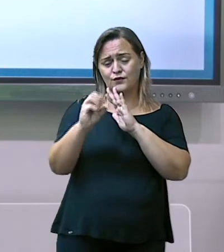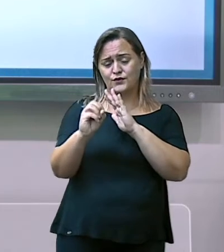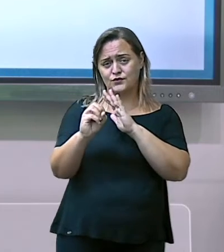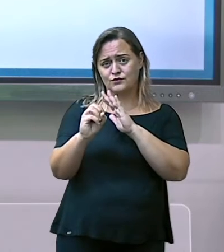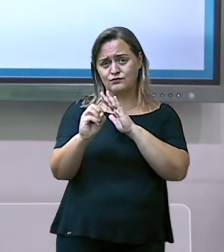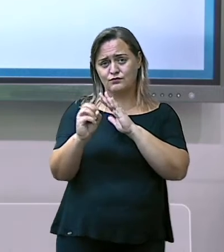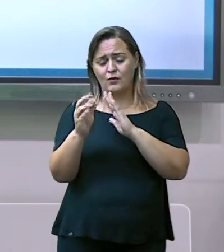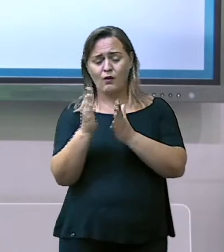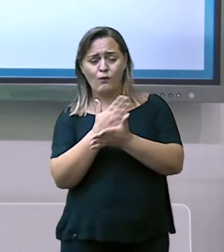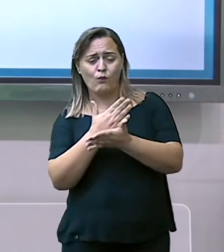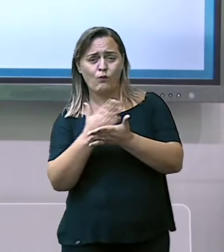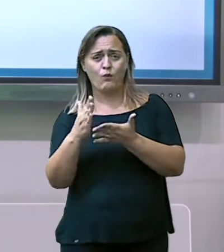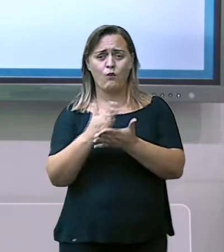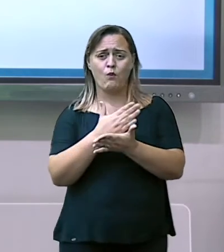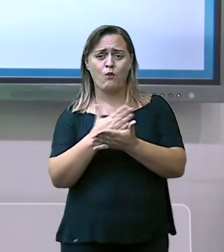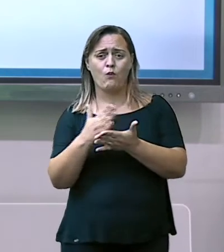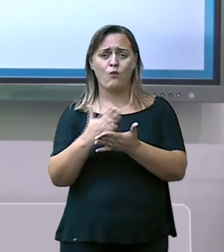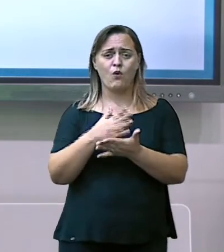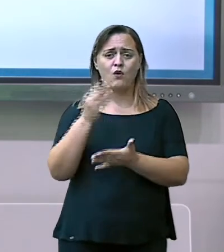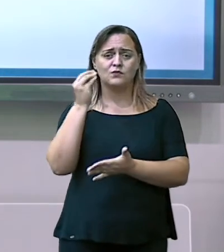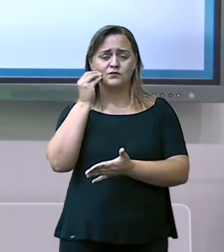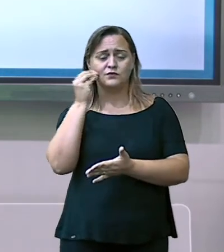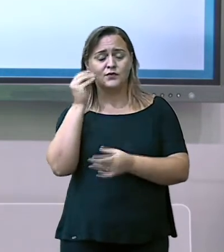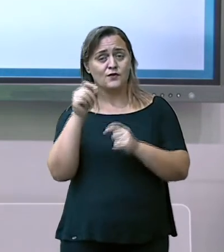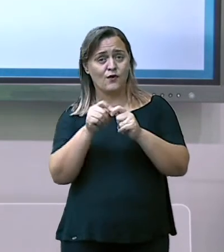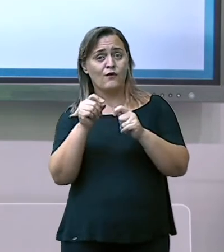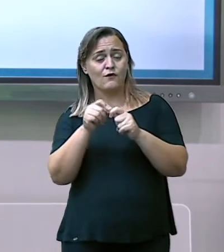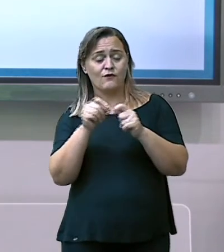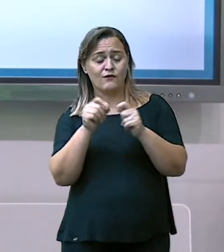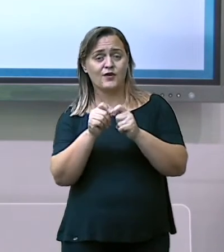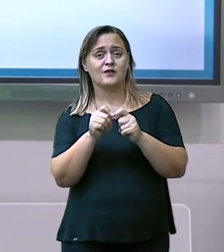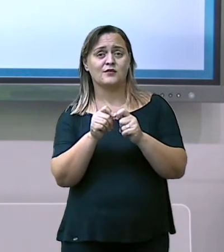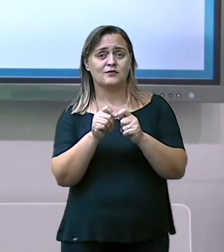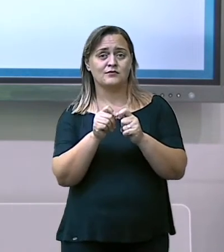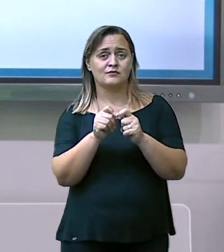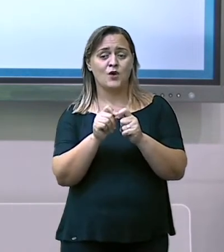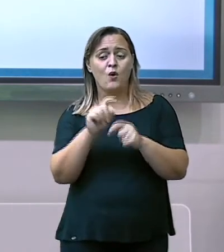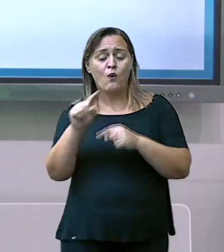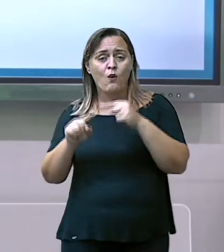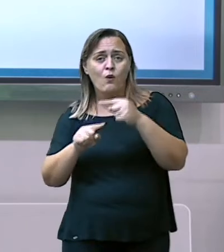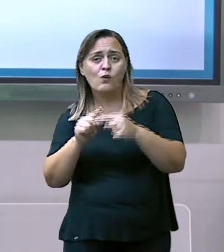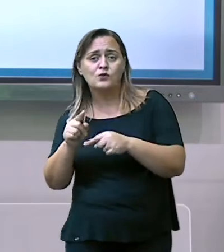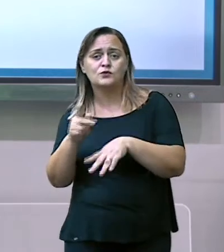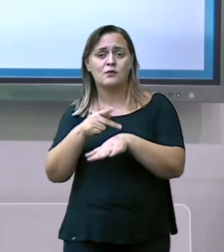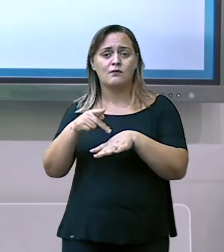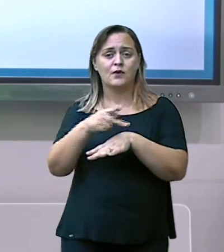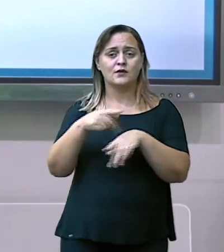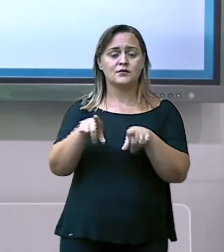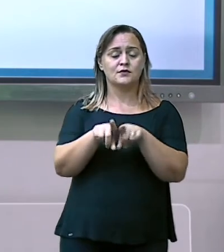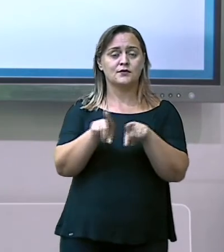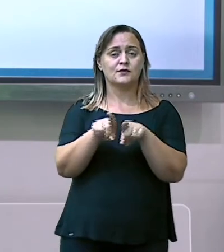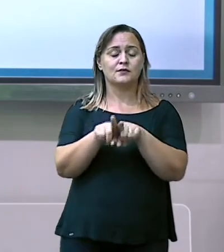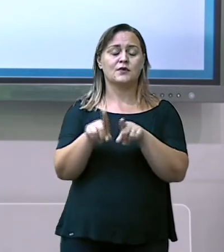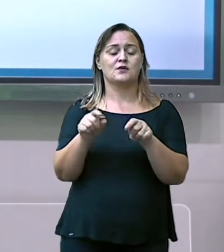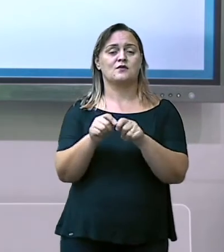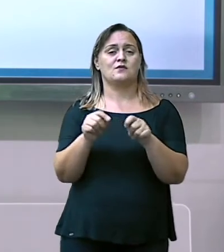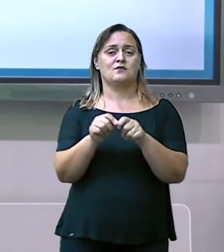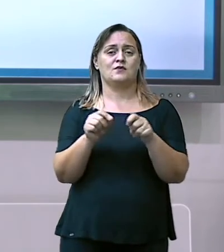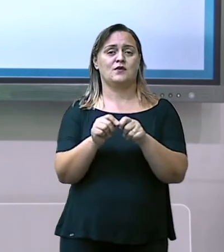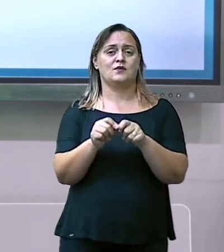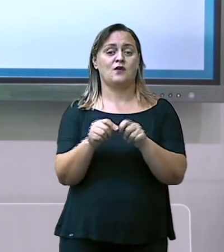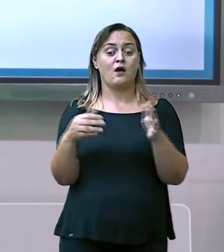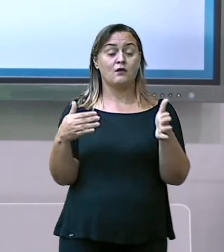realizados. Mas ainda hoje outros